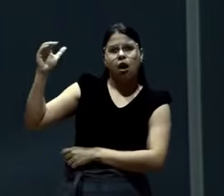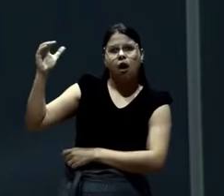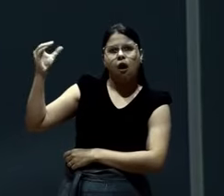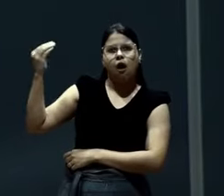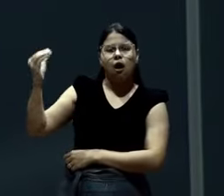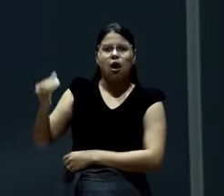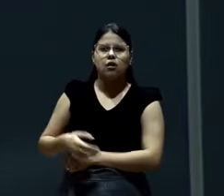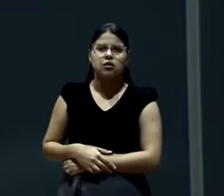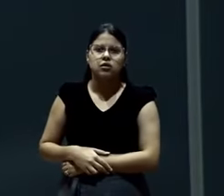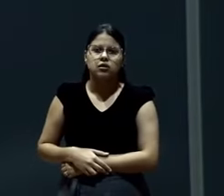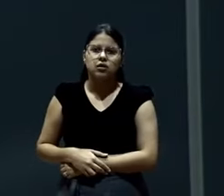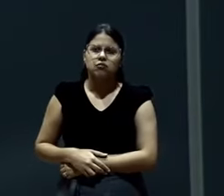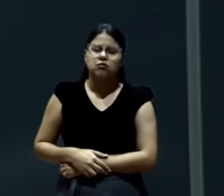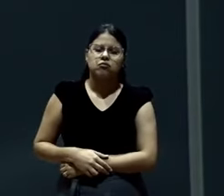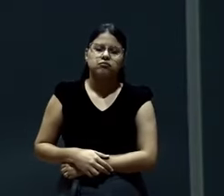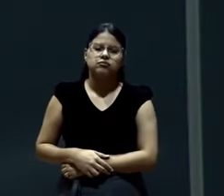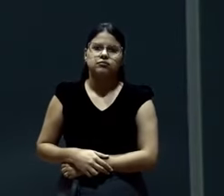era raro acontecer.